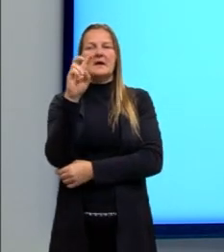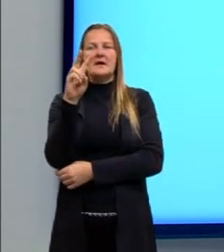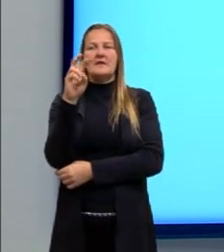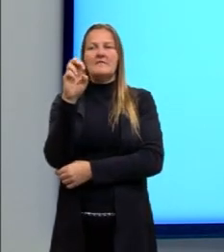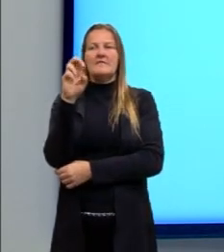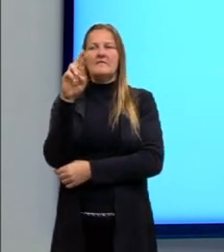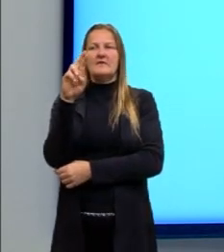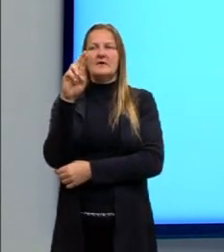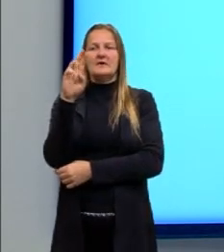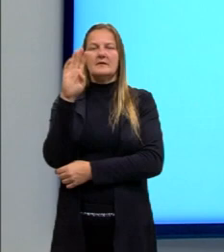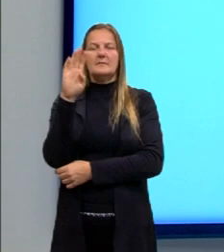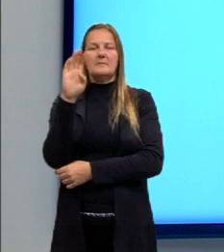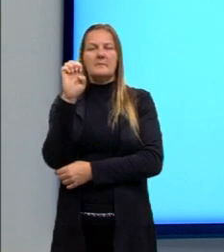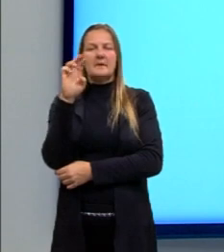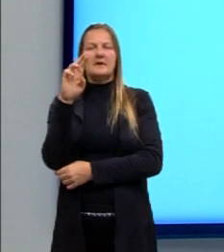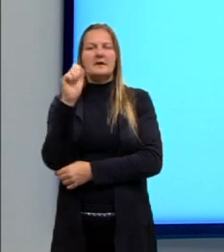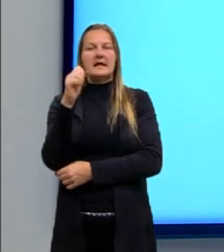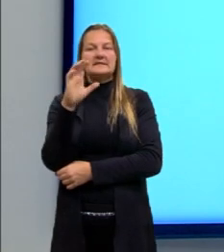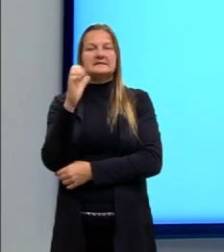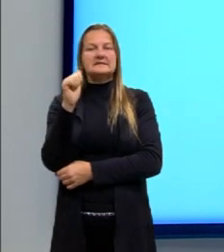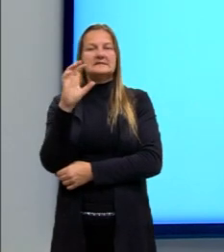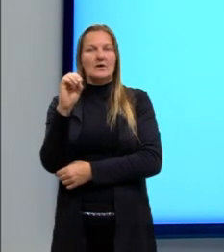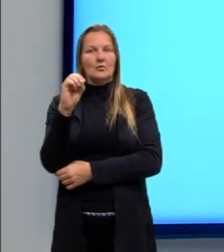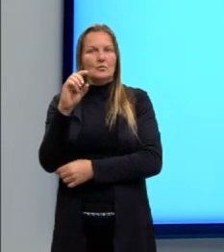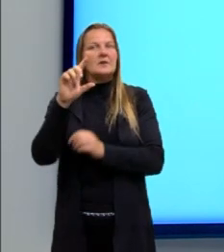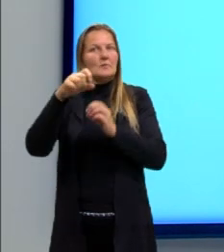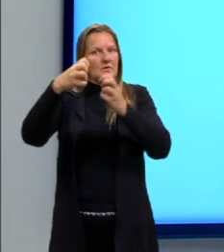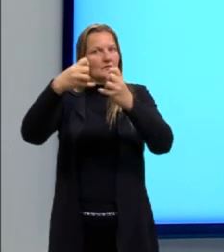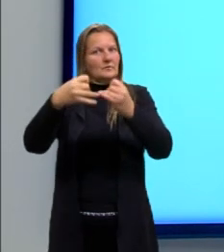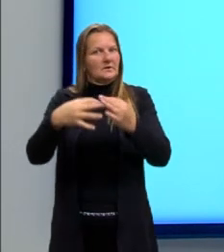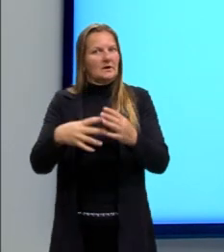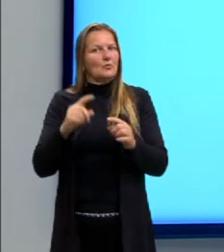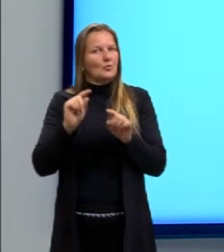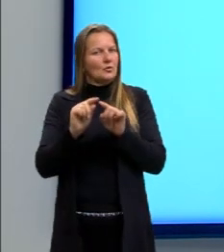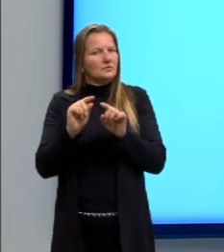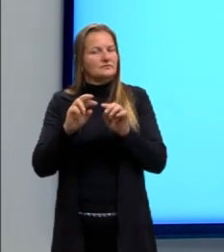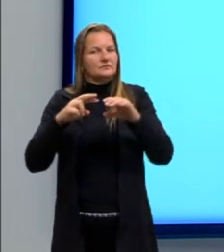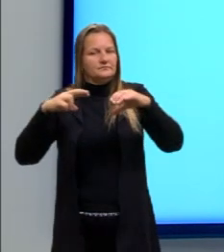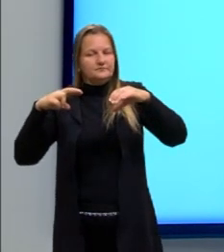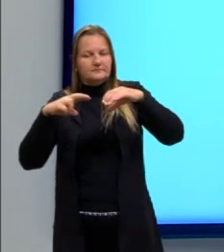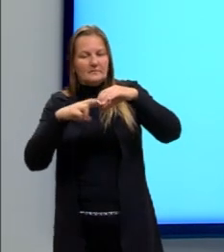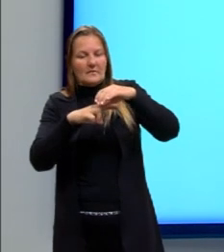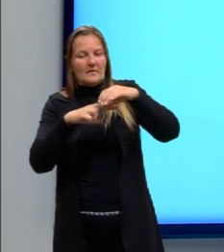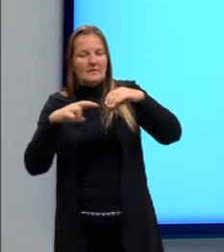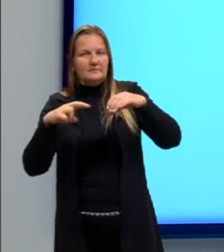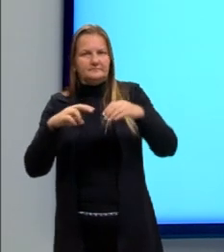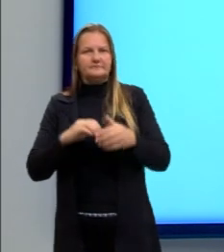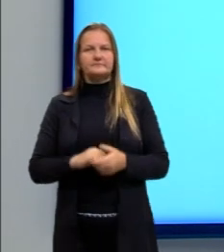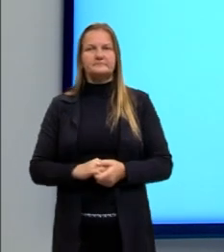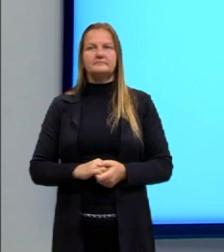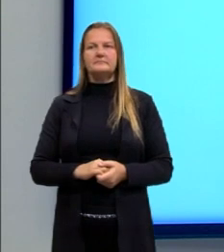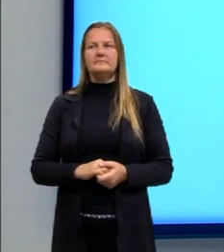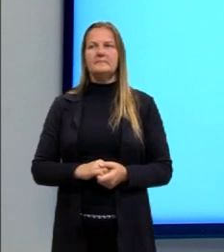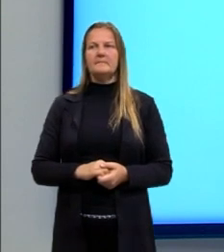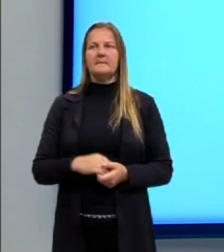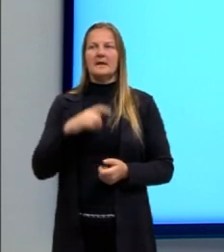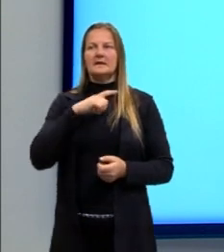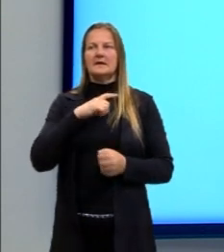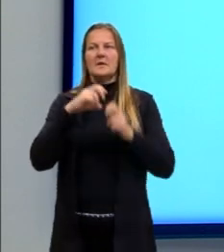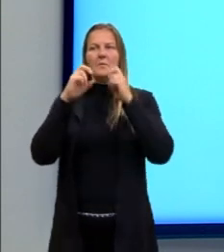ressonância. A gente vai falar depois um pouquinho da ressonância. Então visualmente o que acontece? A gente tem um emissor,